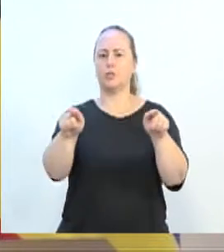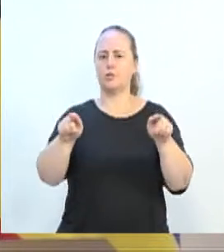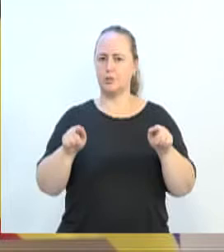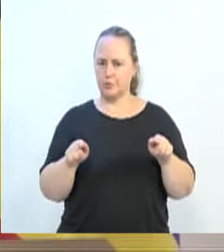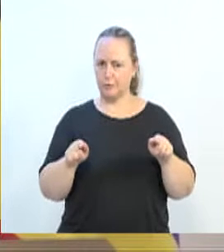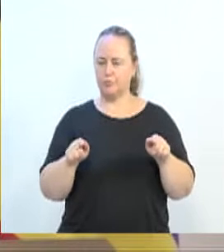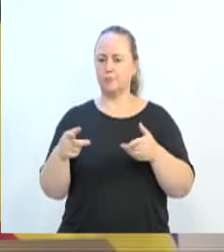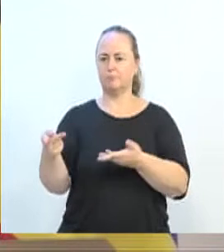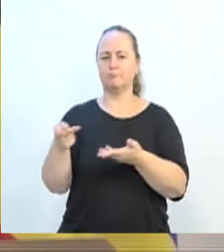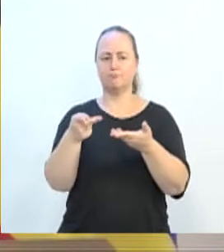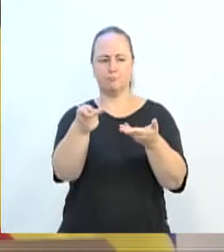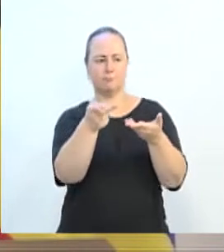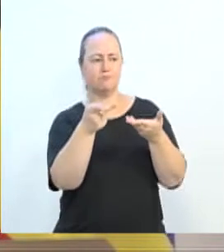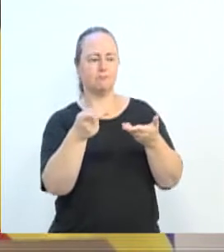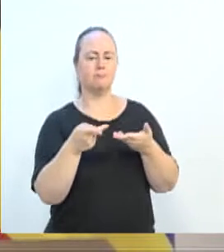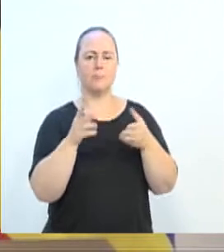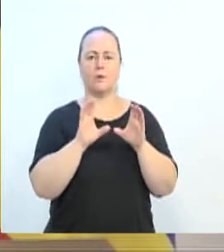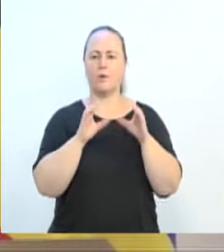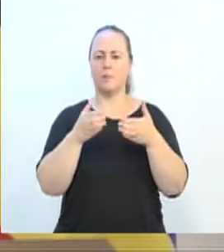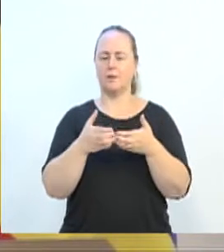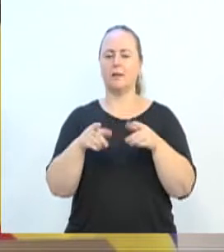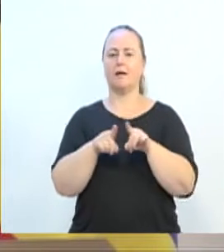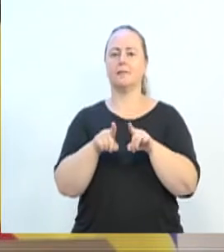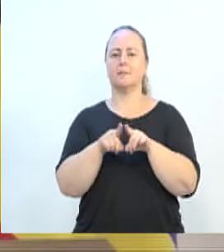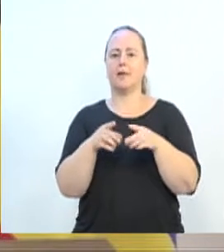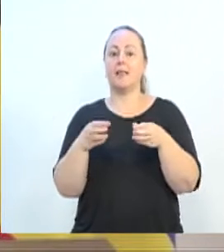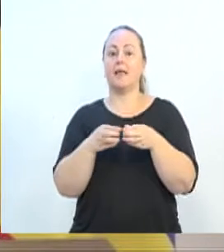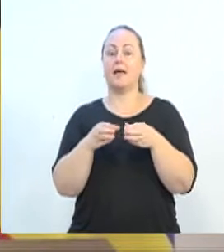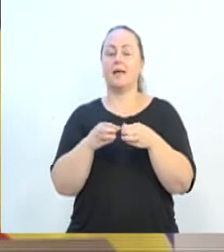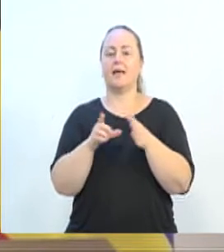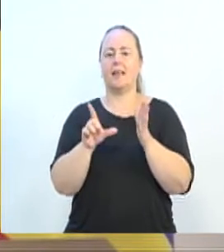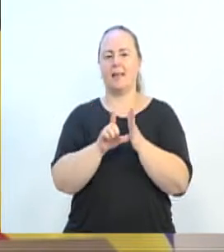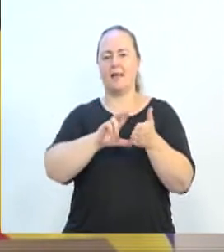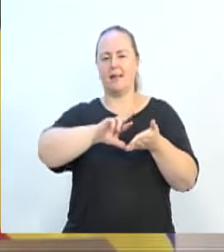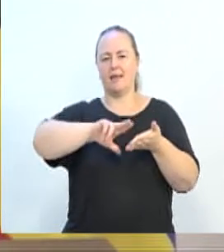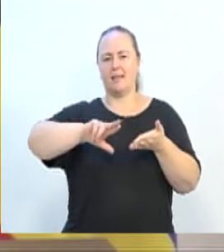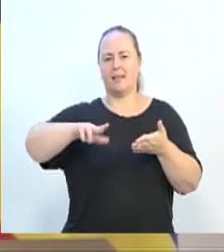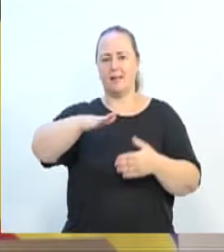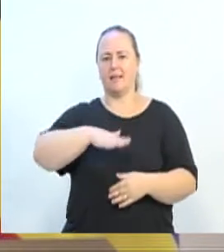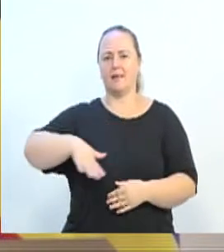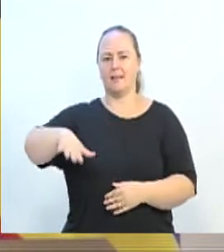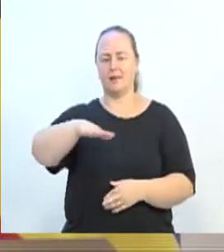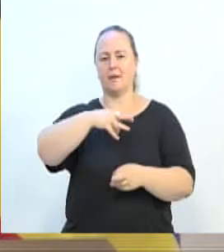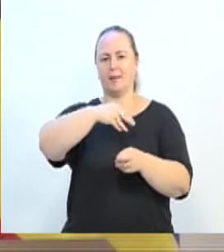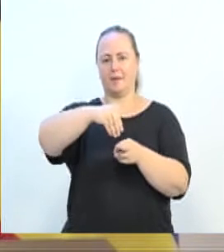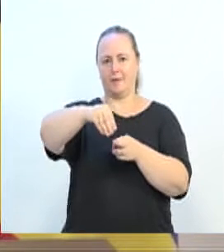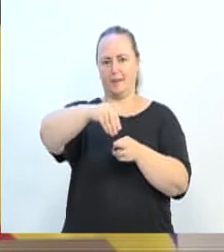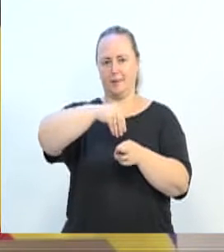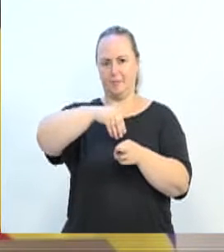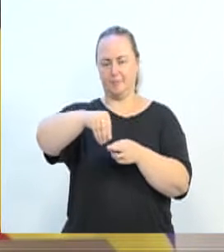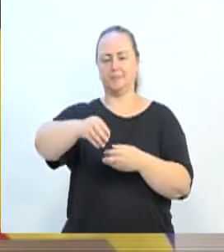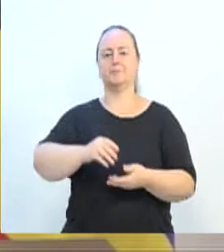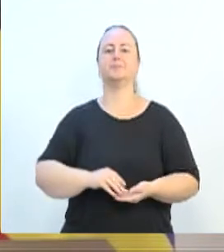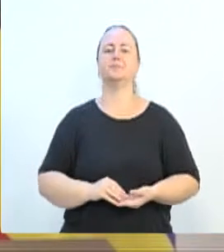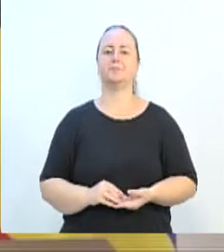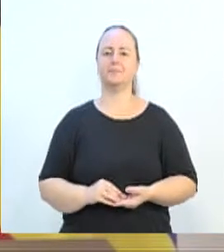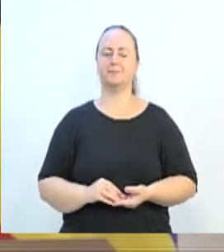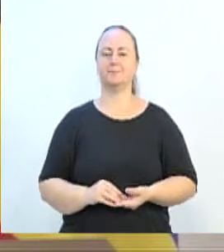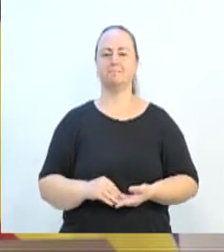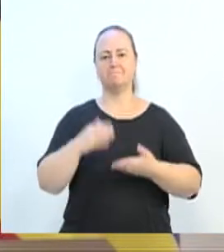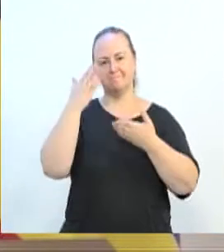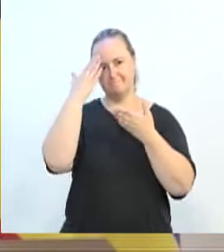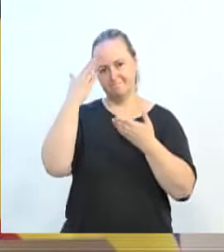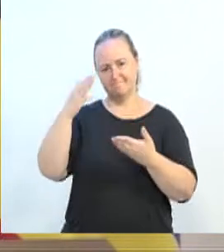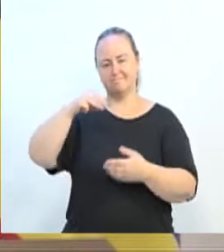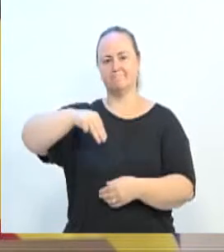a comunidade e a toda a equipe ali do comércio na região da Nova Rússia. Quero aqui agradecer o proprietário do Paraníso do